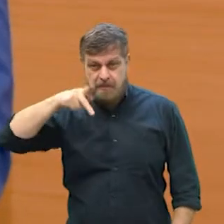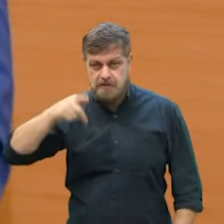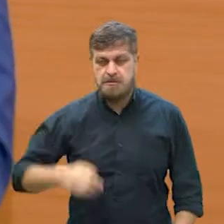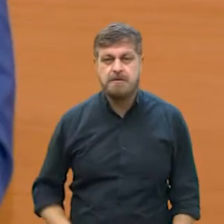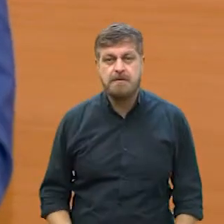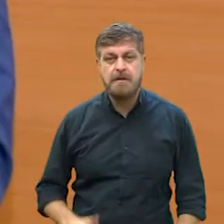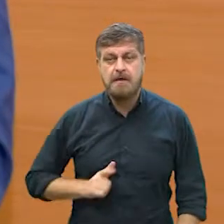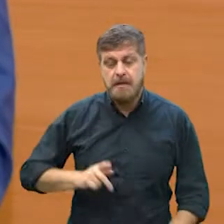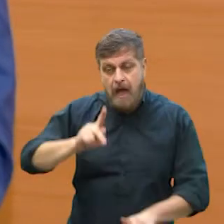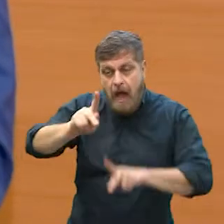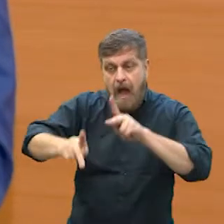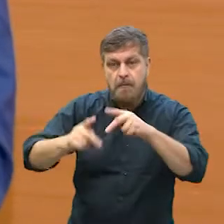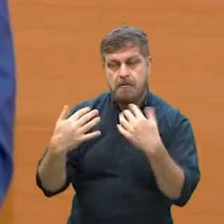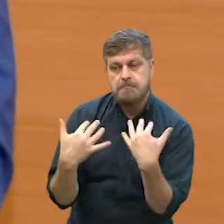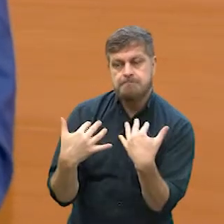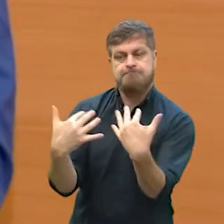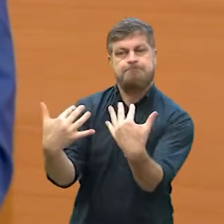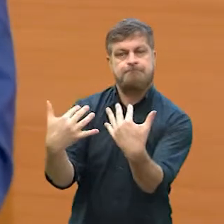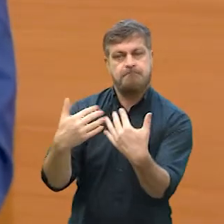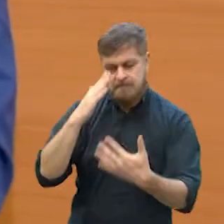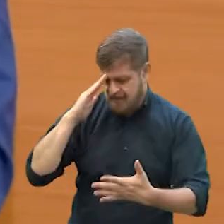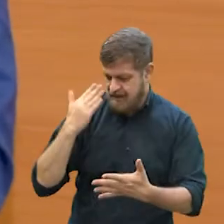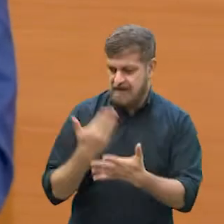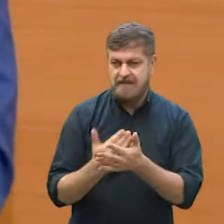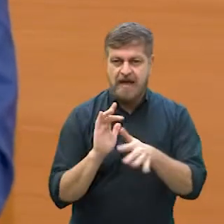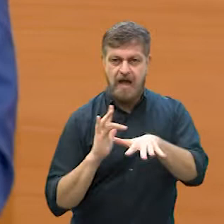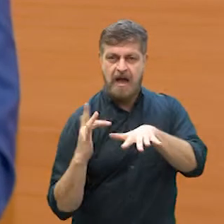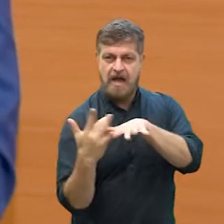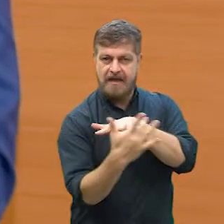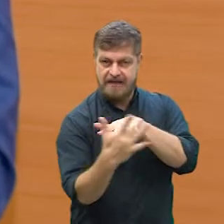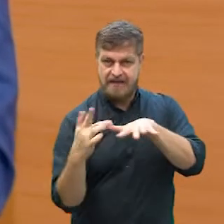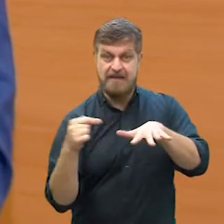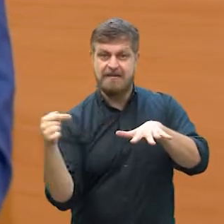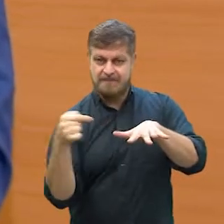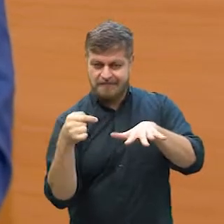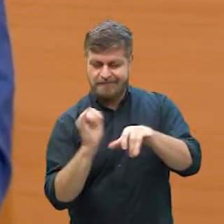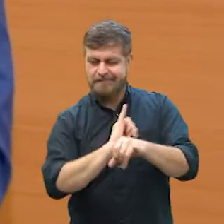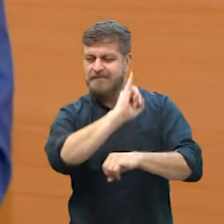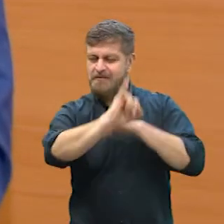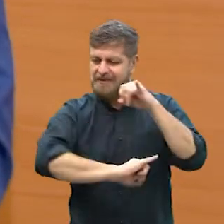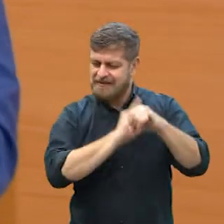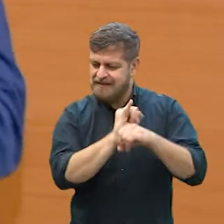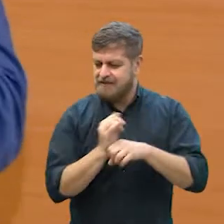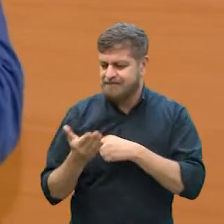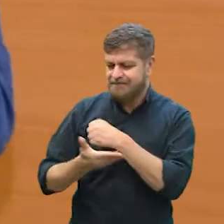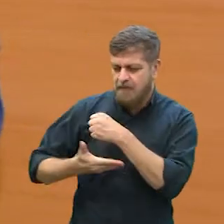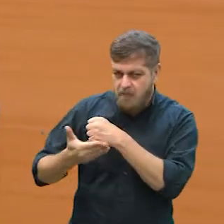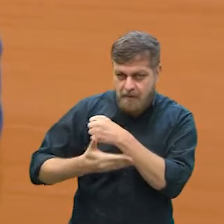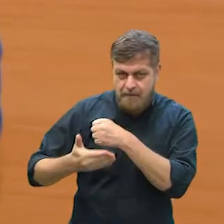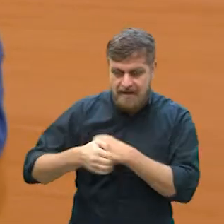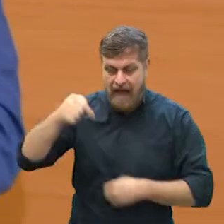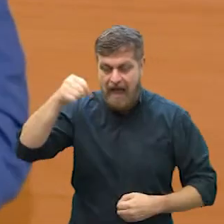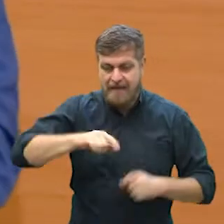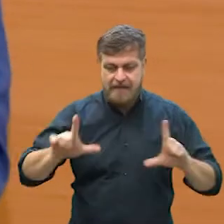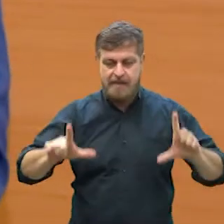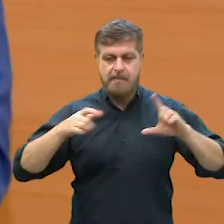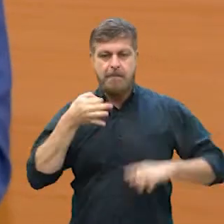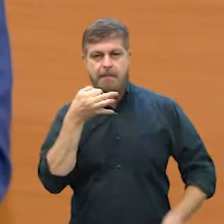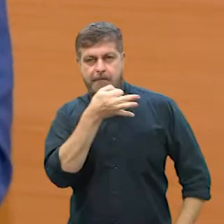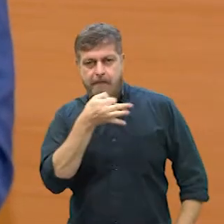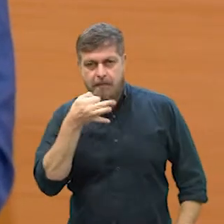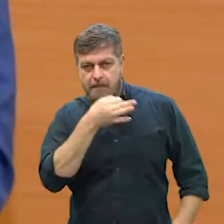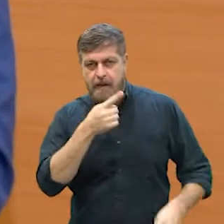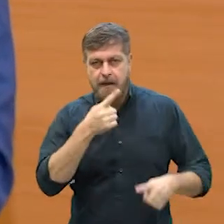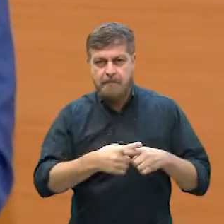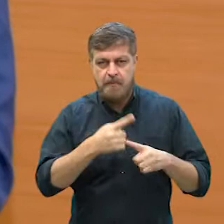o reconhecimento veio por parte das pessoas, as redes sociais foram fundamentais, os programas que nós fizemos aqui também,